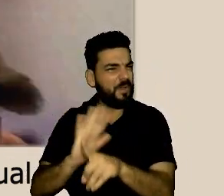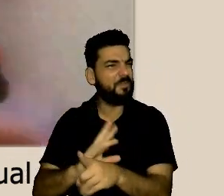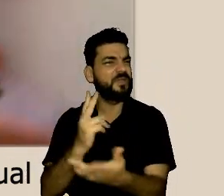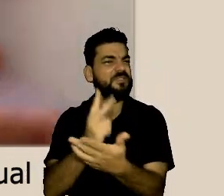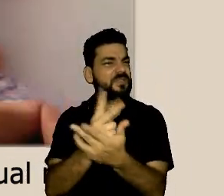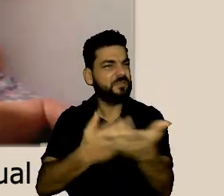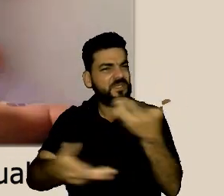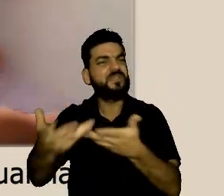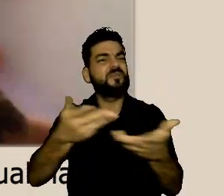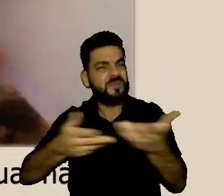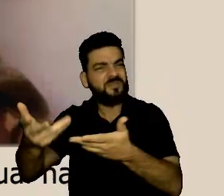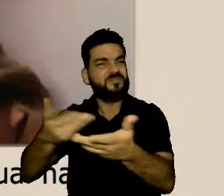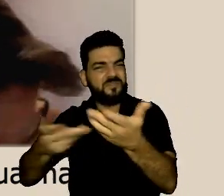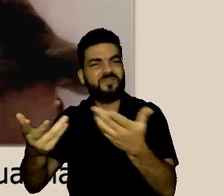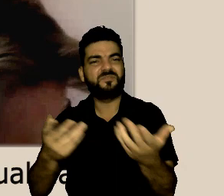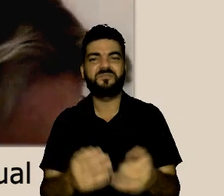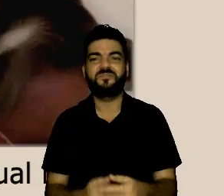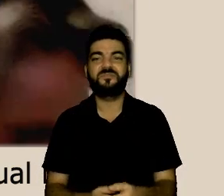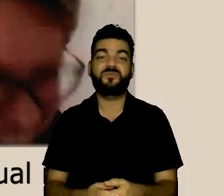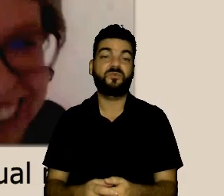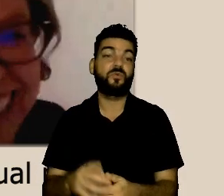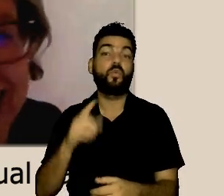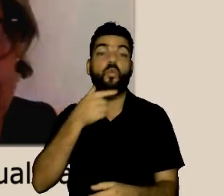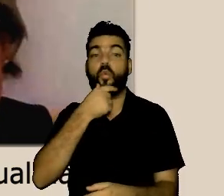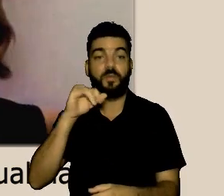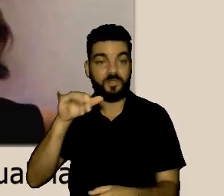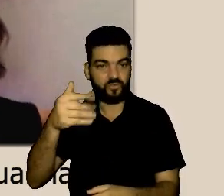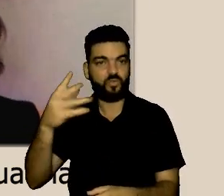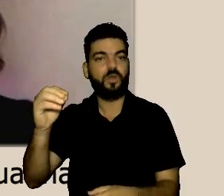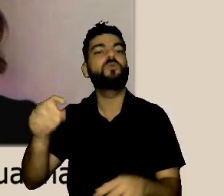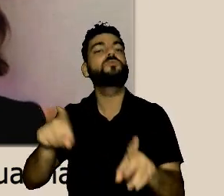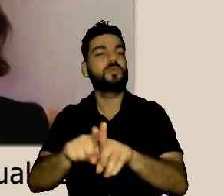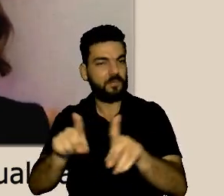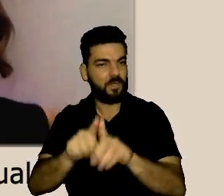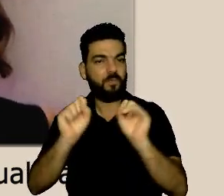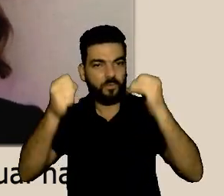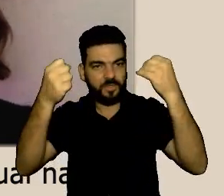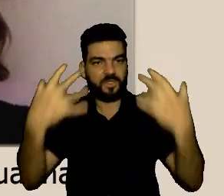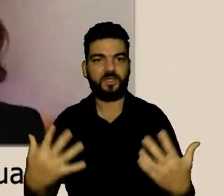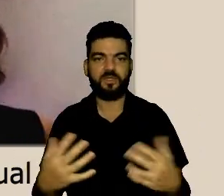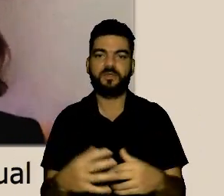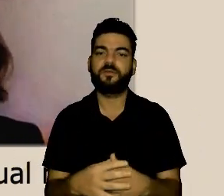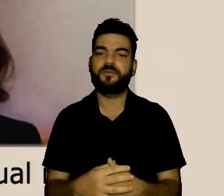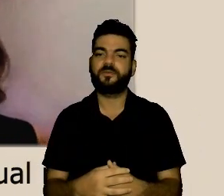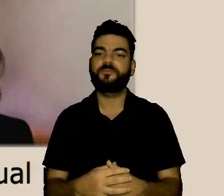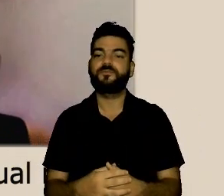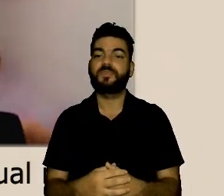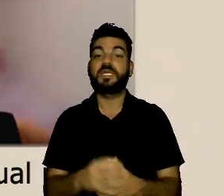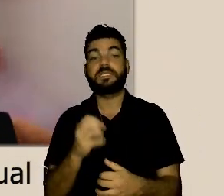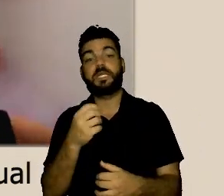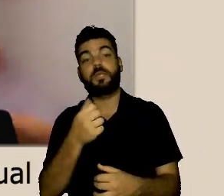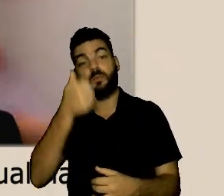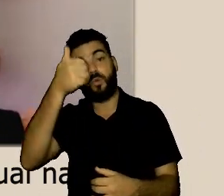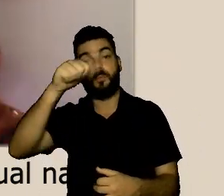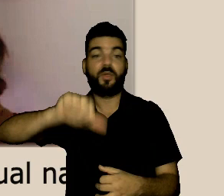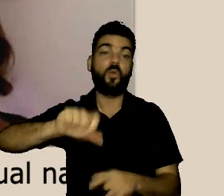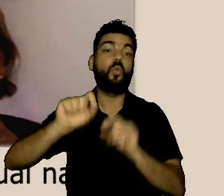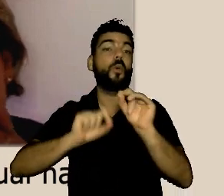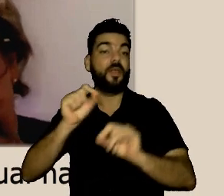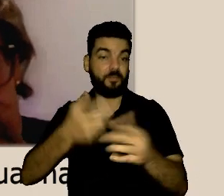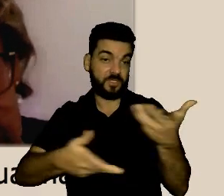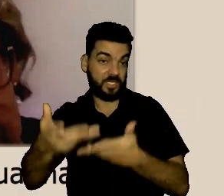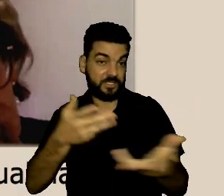então eu queria ouvir vocês dois a respeito disso e se o João Francisco também tiver uma experiência do Ministério Público